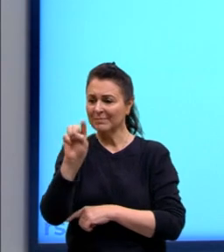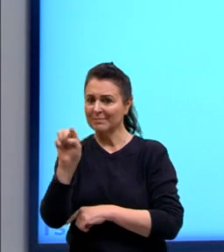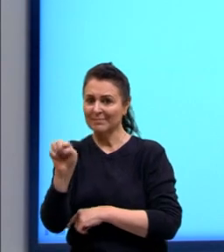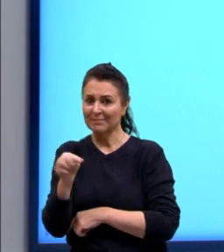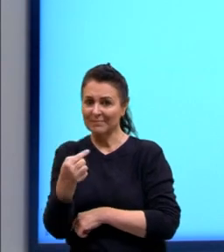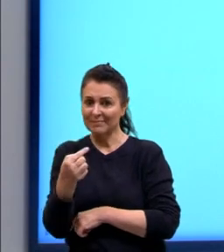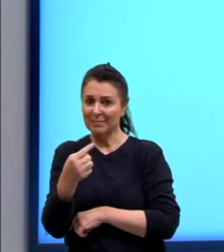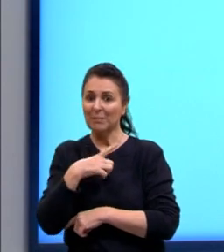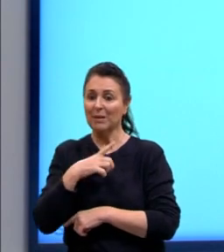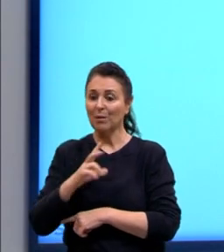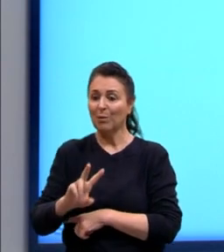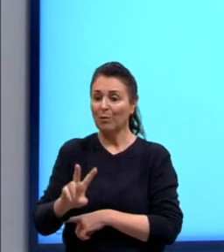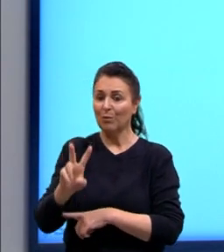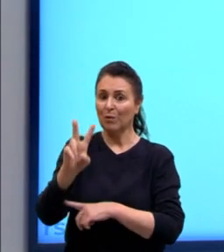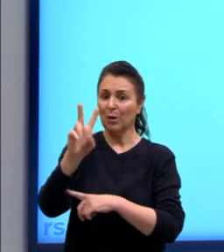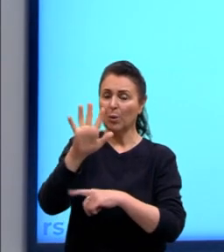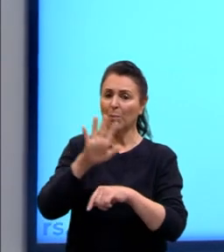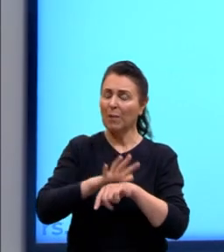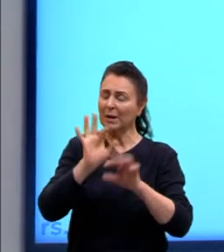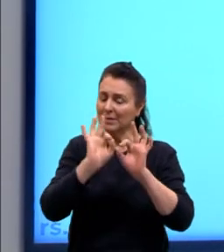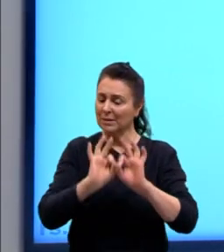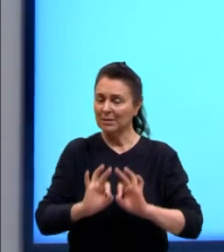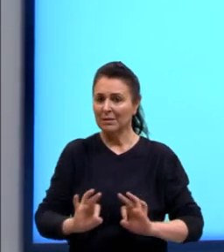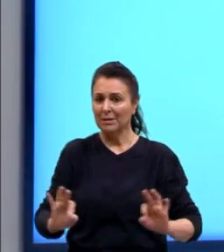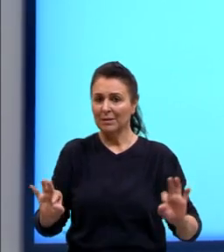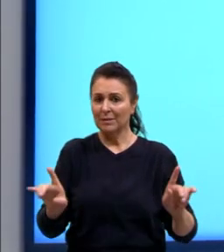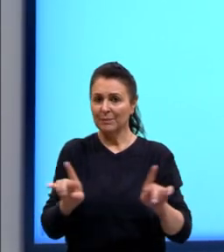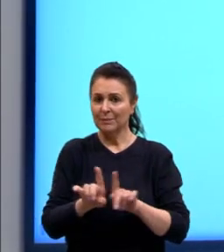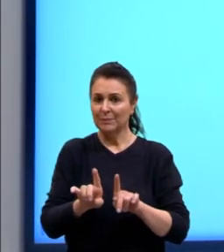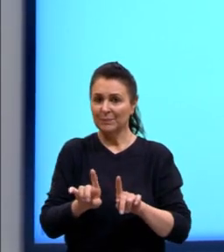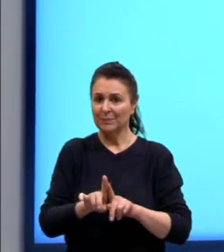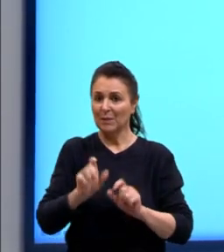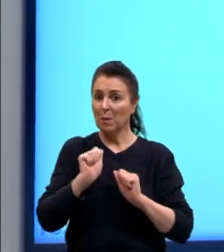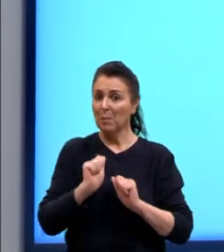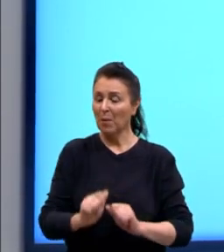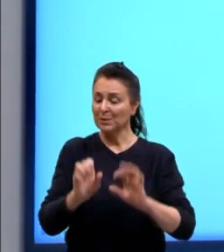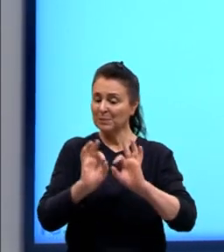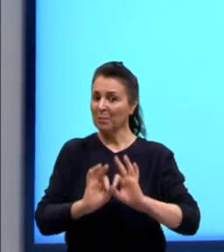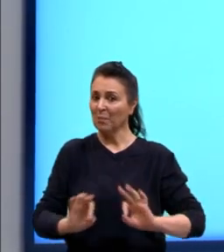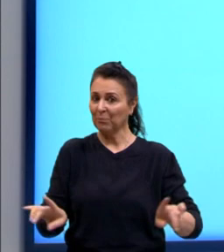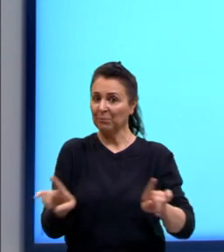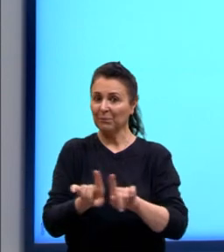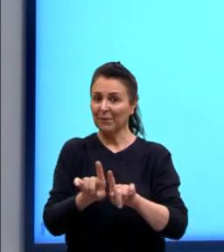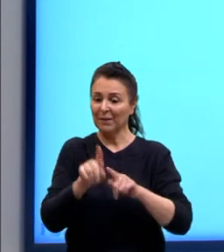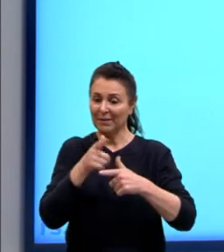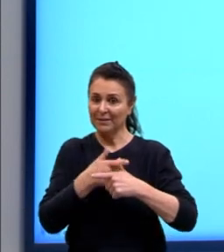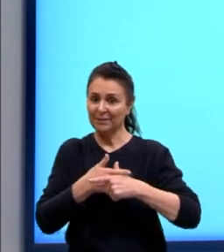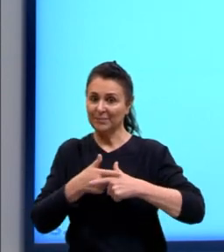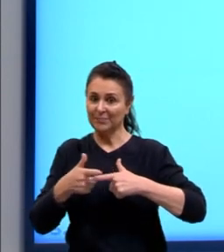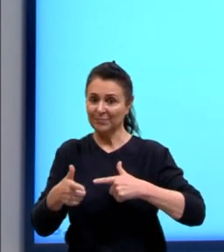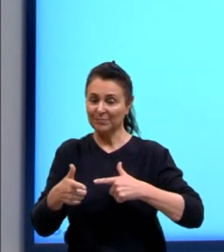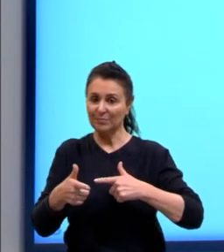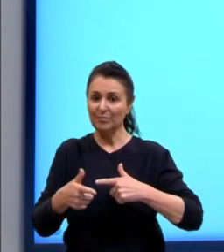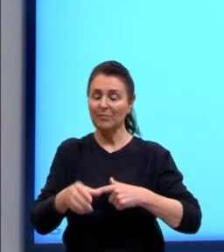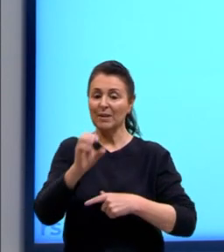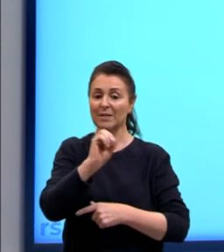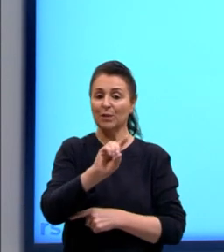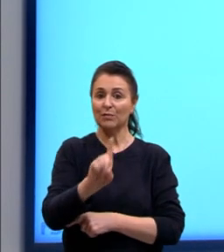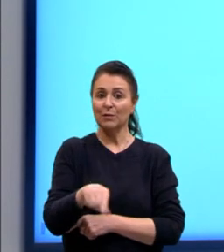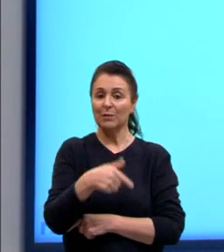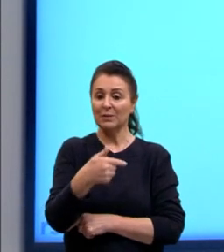ter o valor um pouco mais simplificado, né? Aqui, podemos simplificar essa divisão como 0